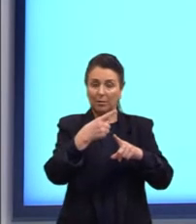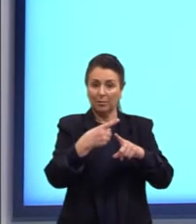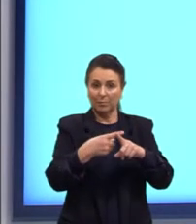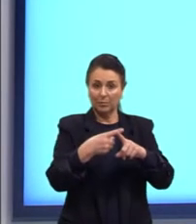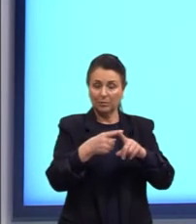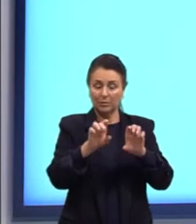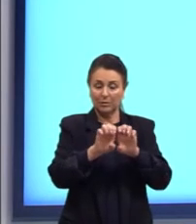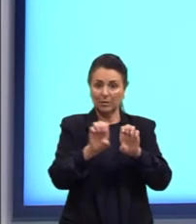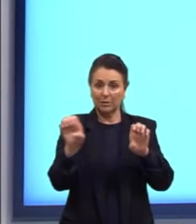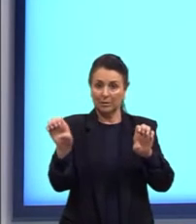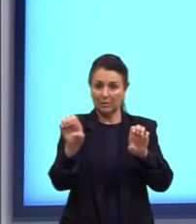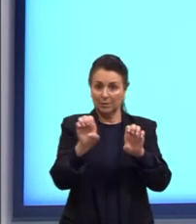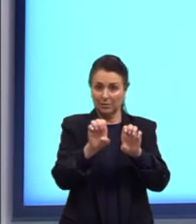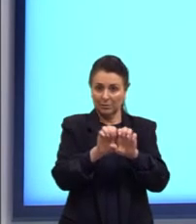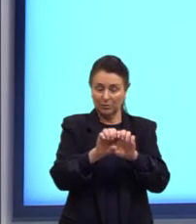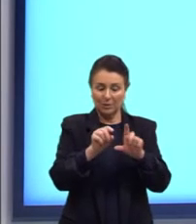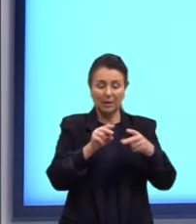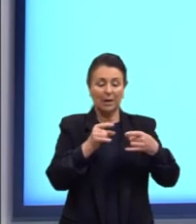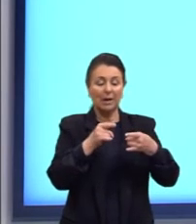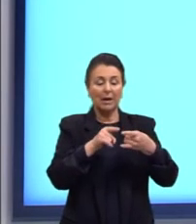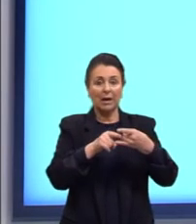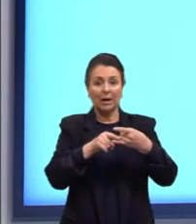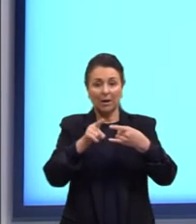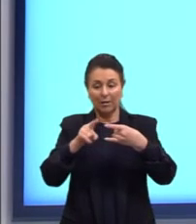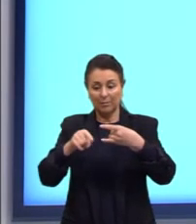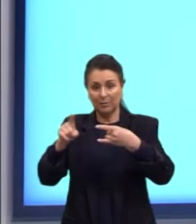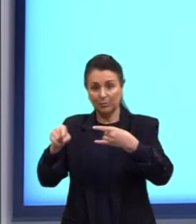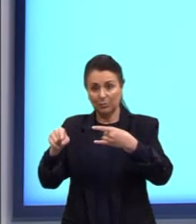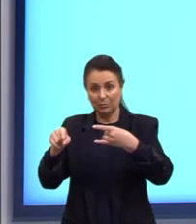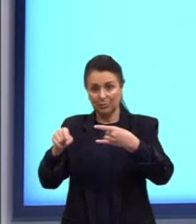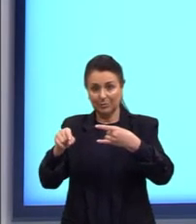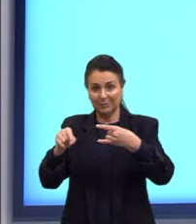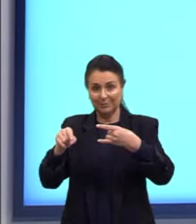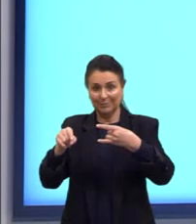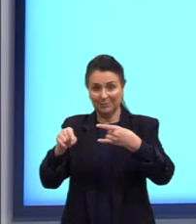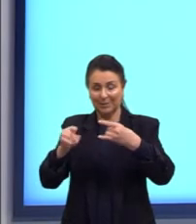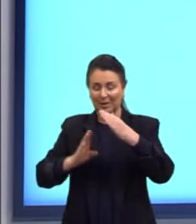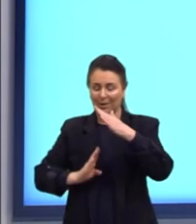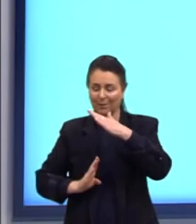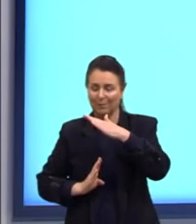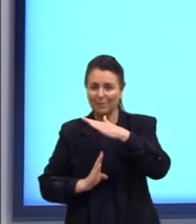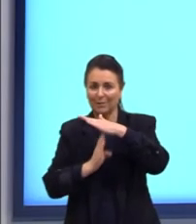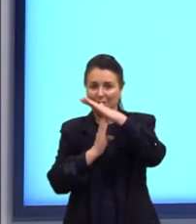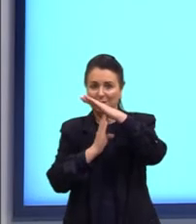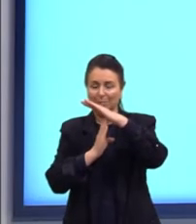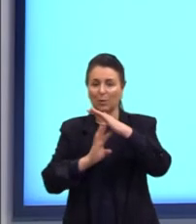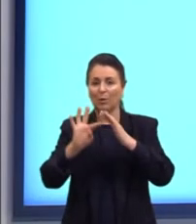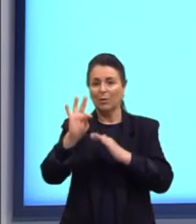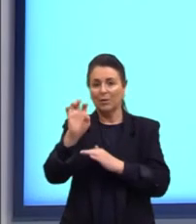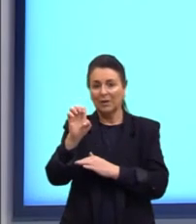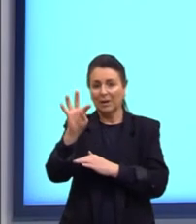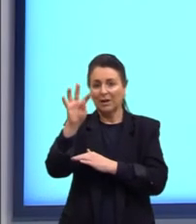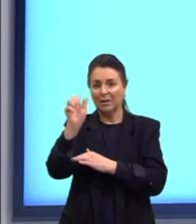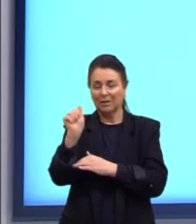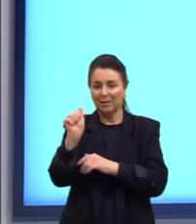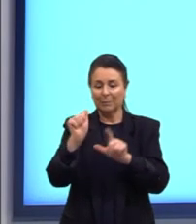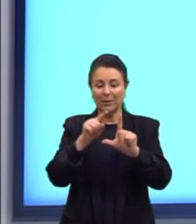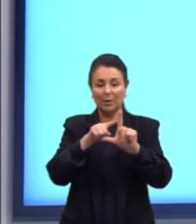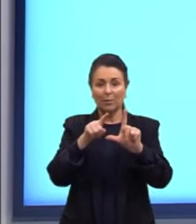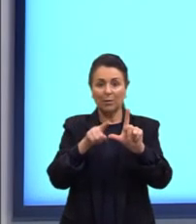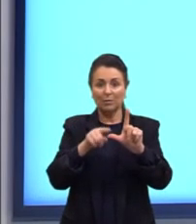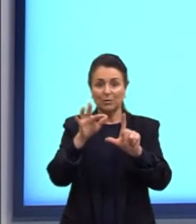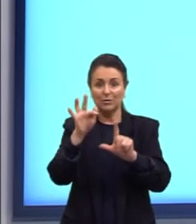a equação, ele é a amplitude ou o deslocamento máximo. E teta é o ângulo de fase,